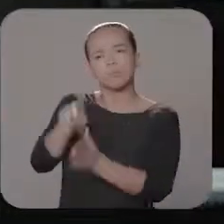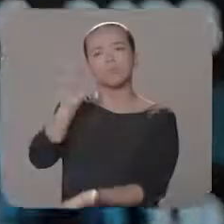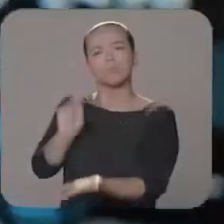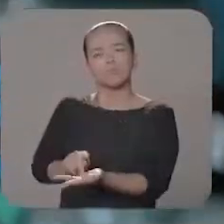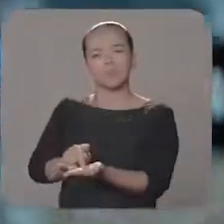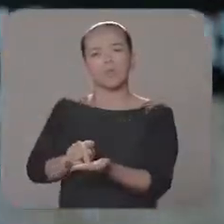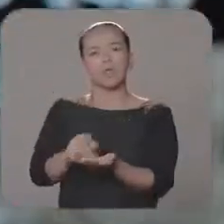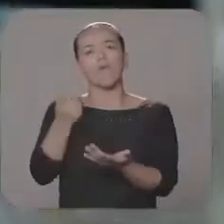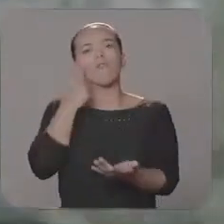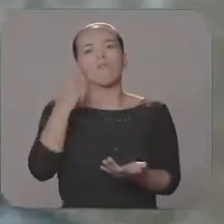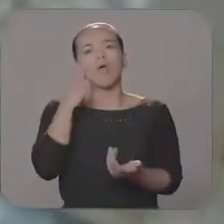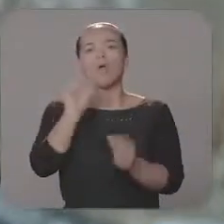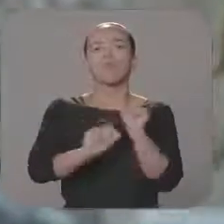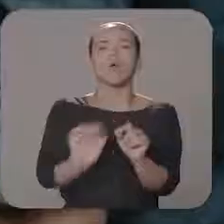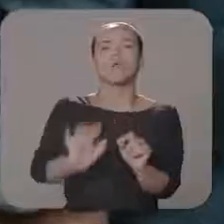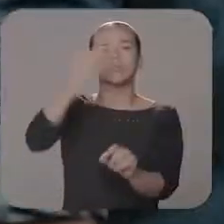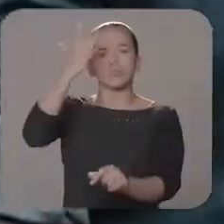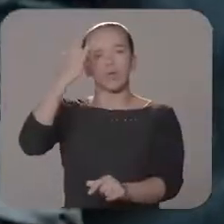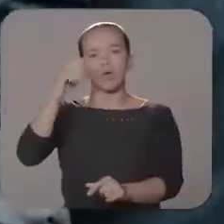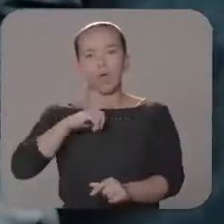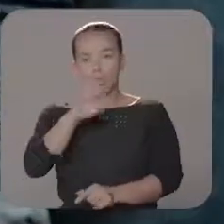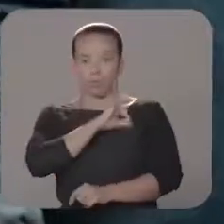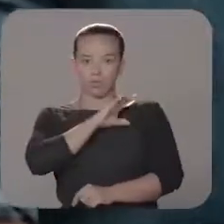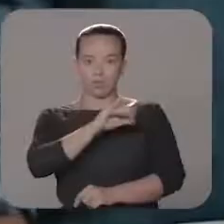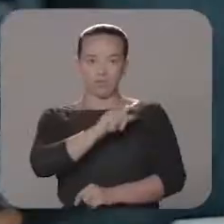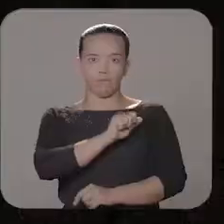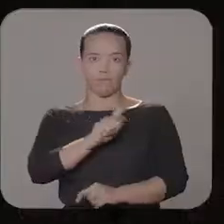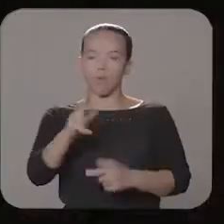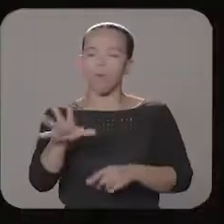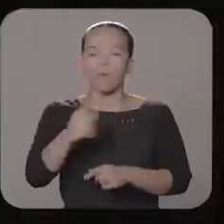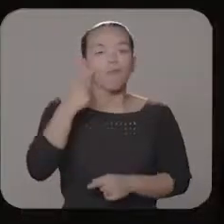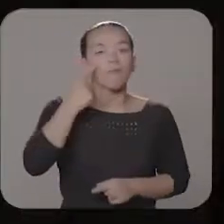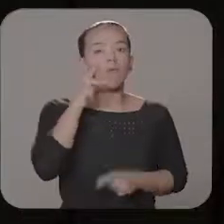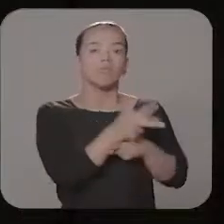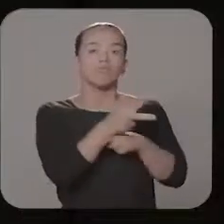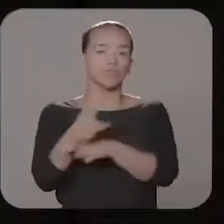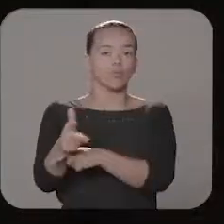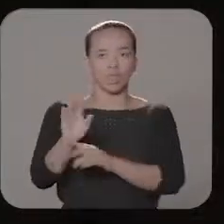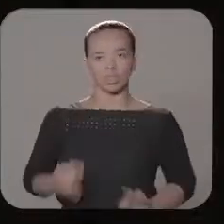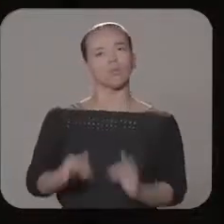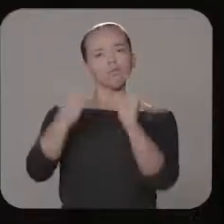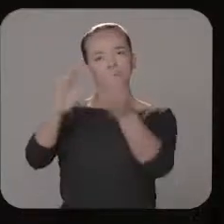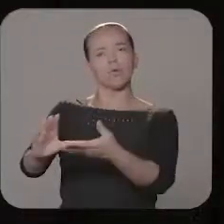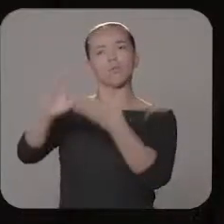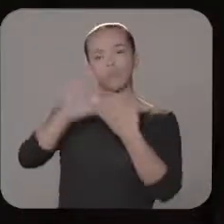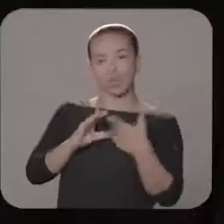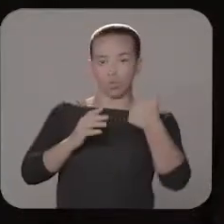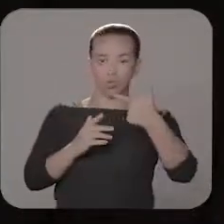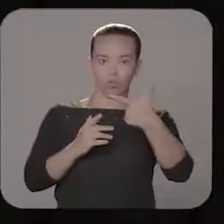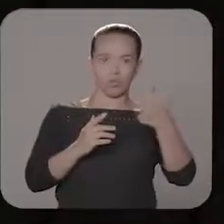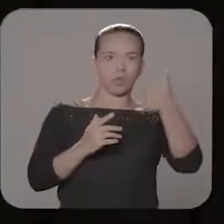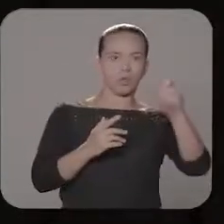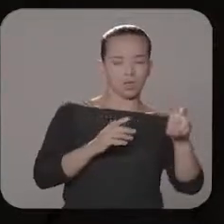a elucidação de alguns crimes que a polícia civil vem buscar imagens com a gente, o investimento e a tecnologia que nós tivemos de